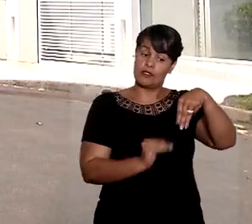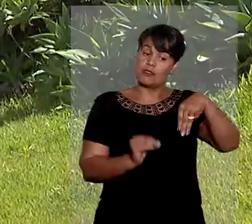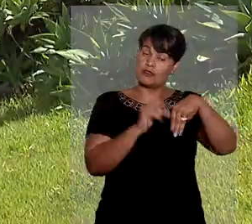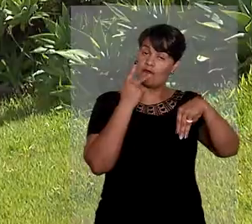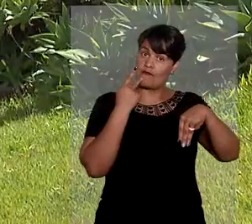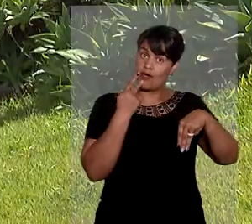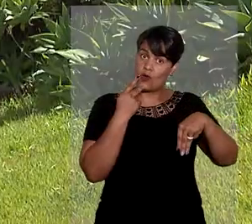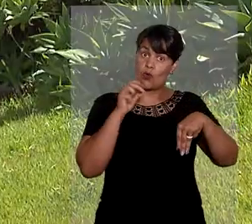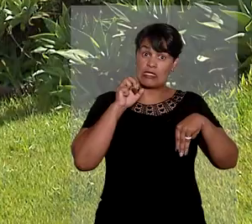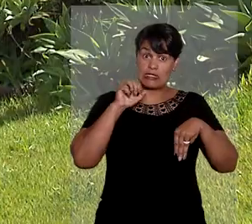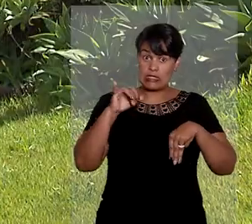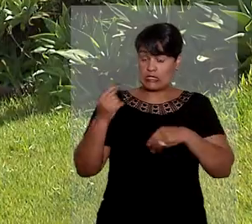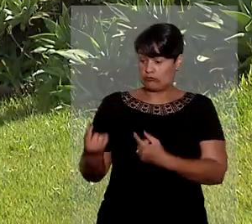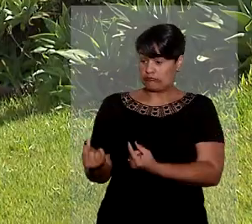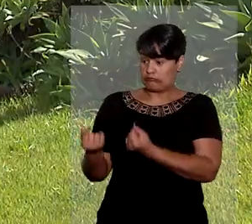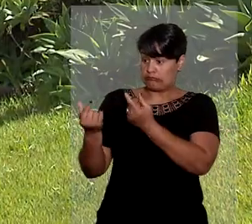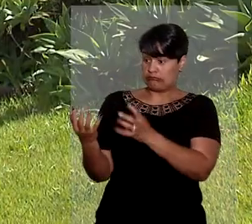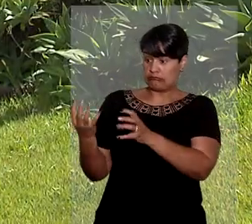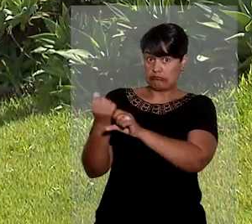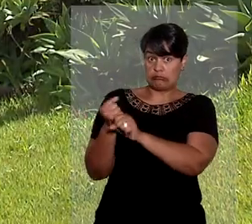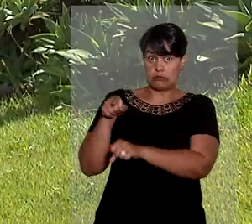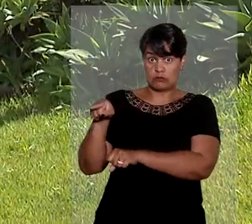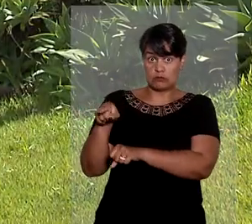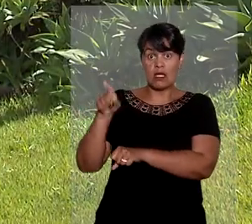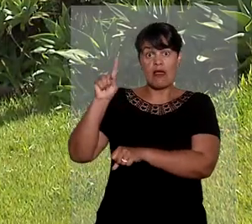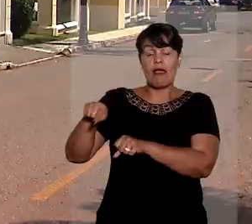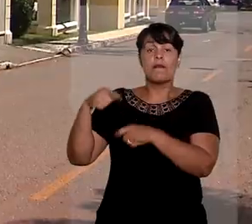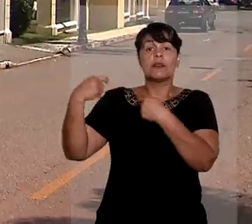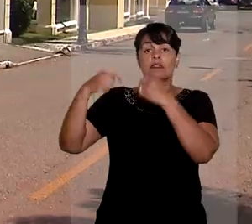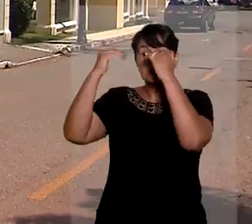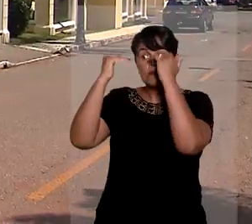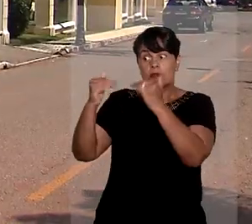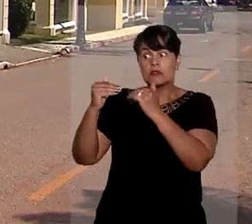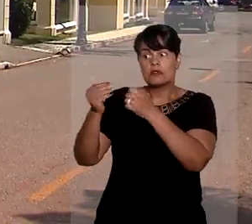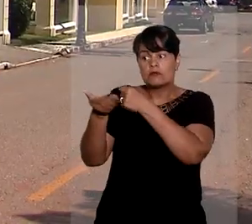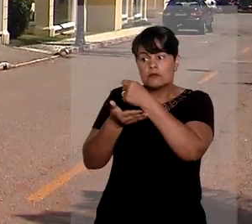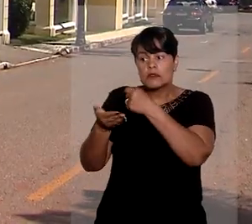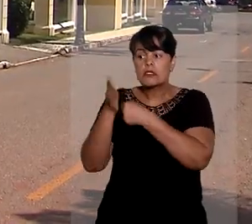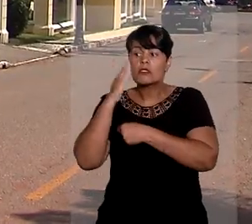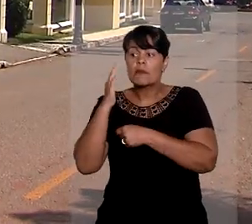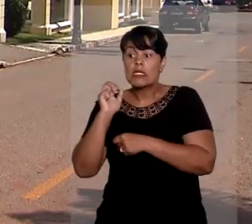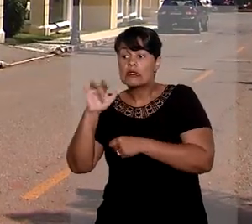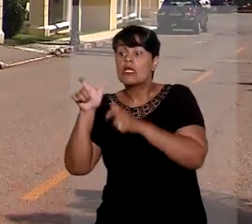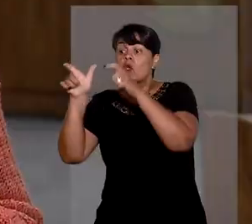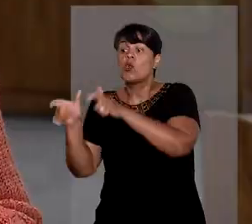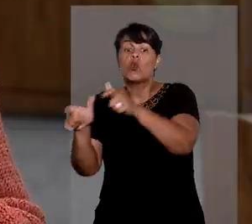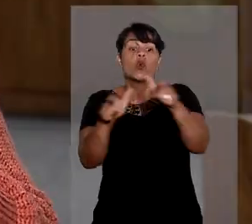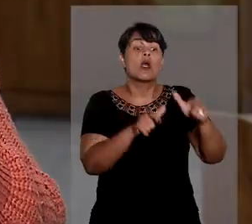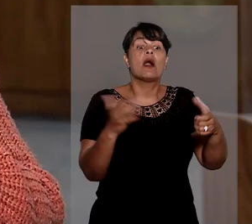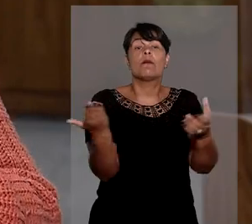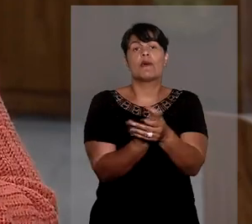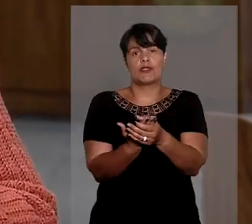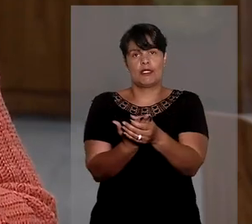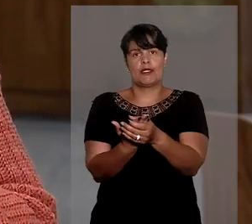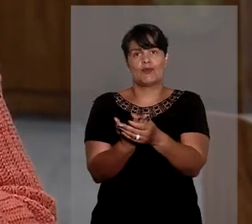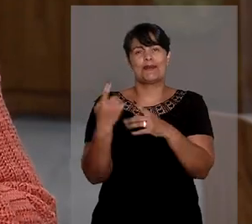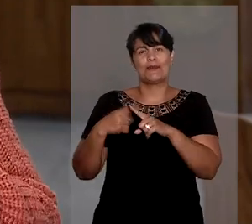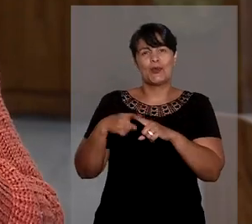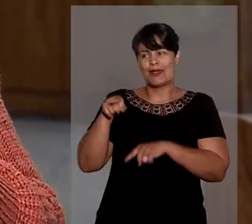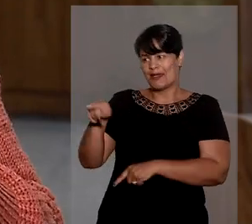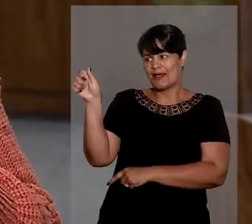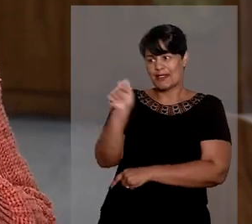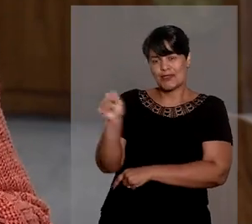o valor da causa é o primeiro critério para definir a competência no âmbito dos Juizados Especiais, pois as associações de